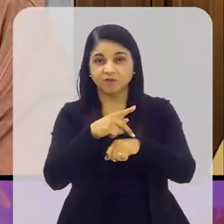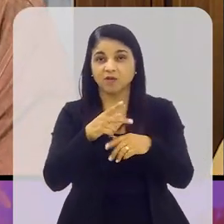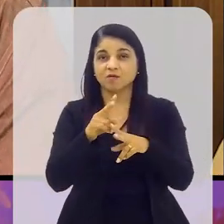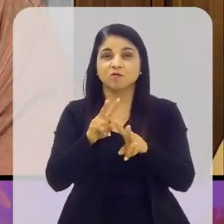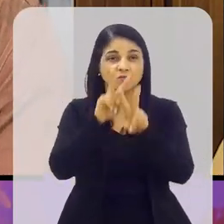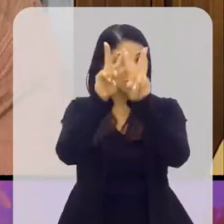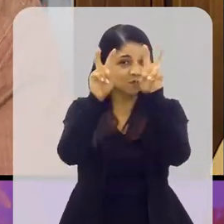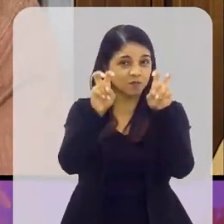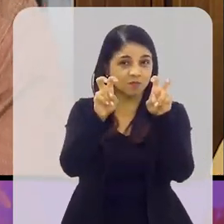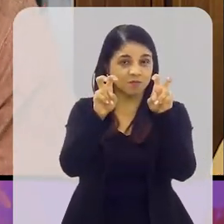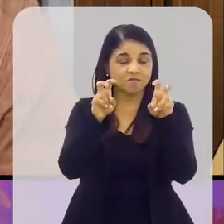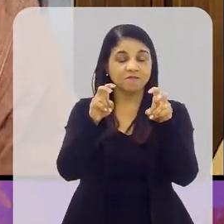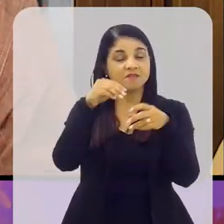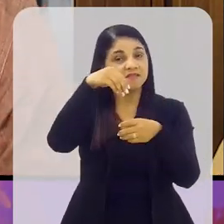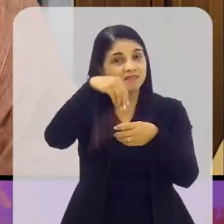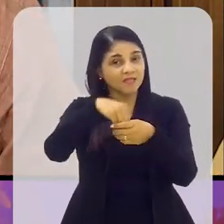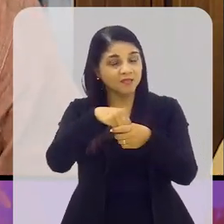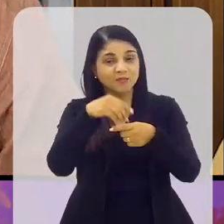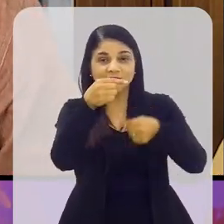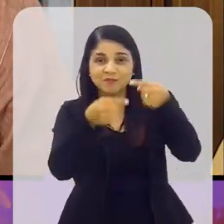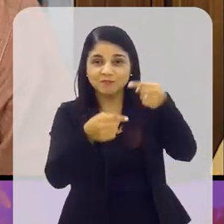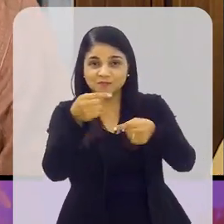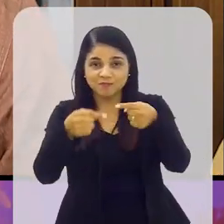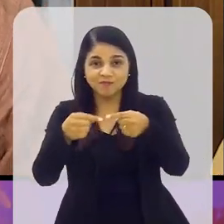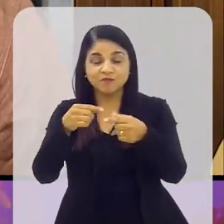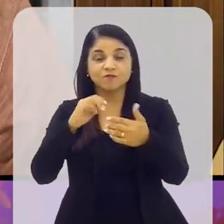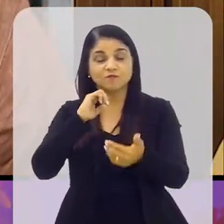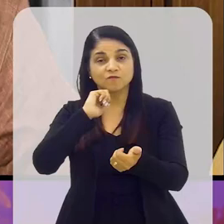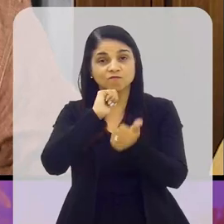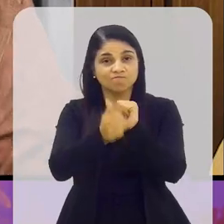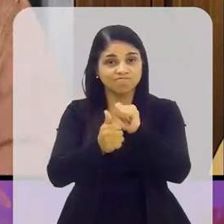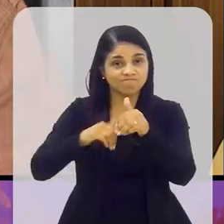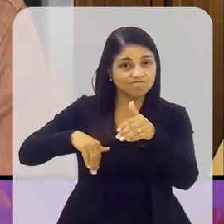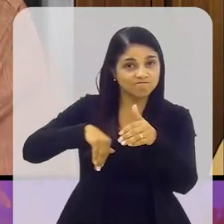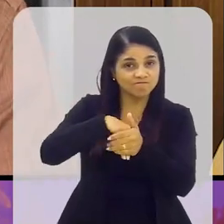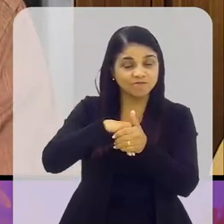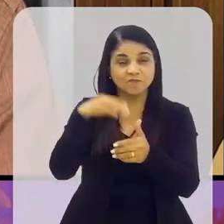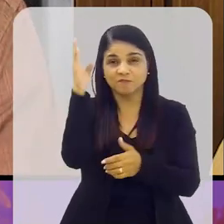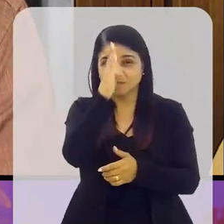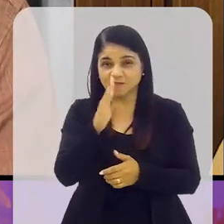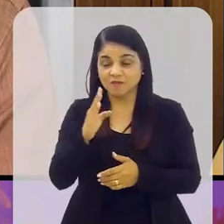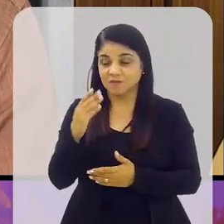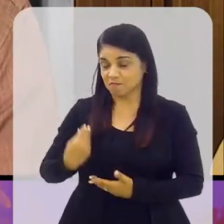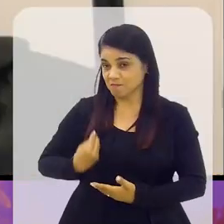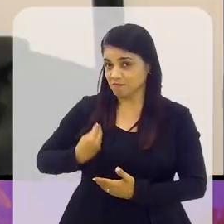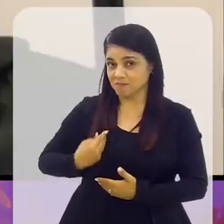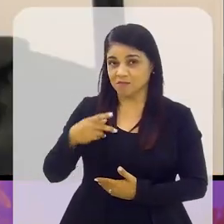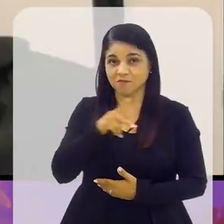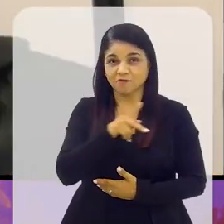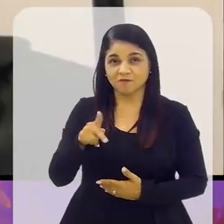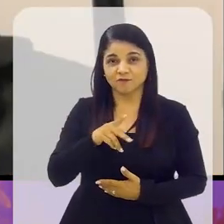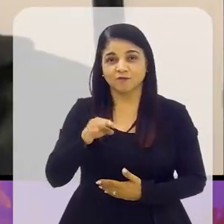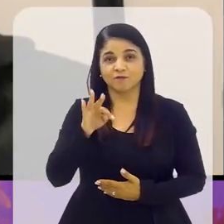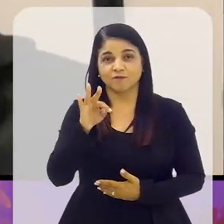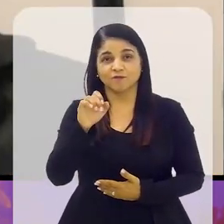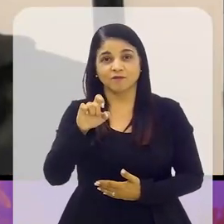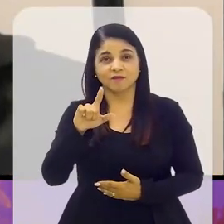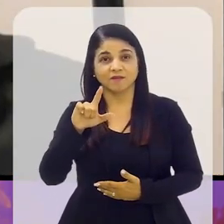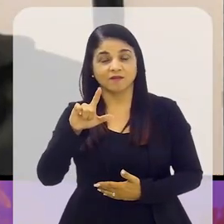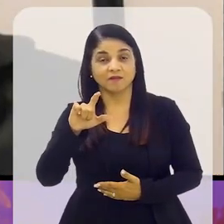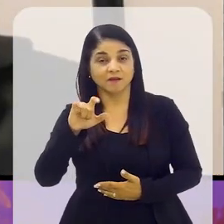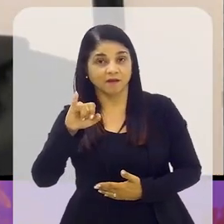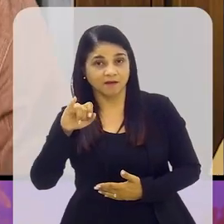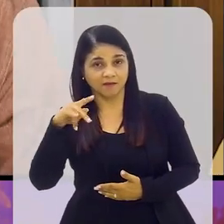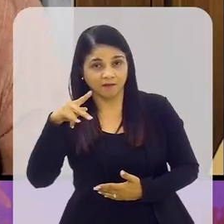do assunto aqui internamente. Do futebol brasileiro. E para isso temos a presença do professor Felipe Tavares Paz Lopes.